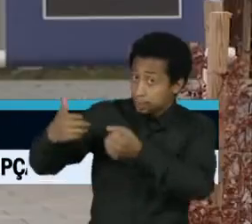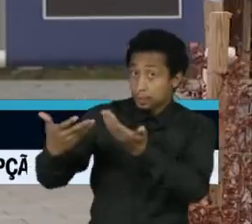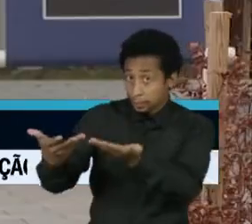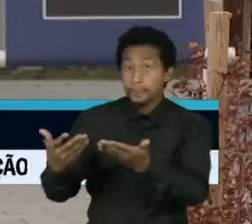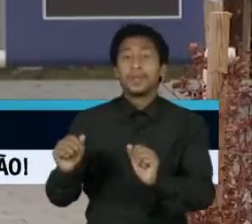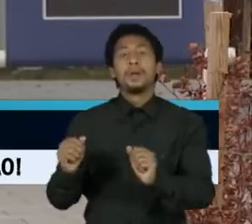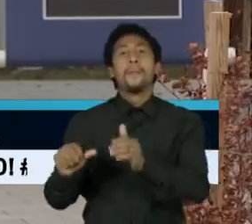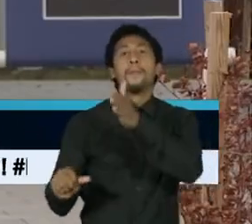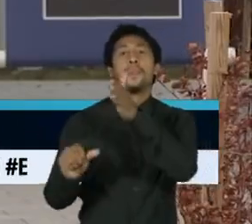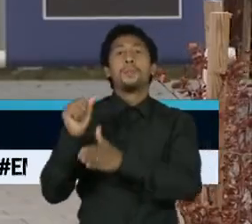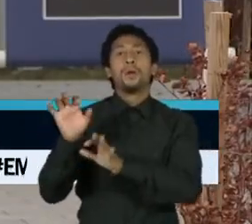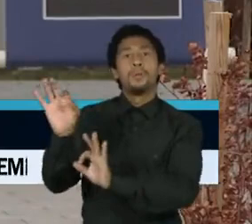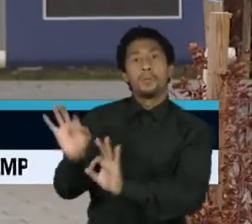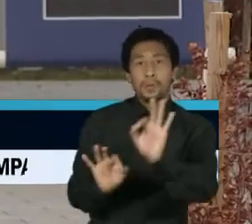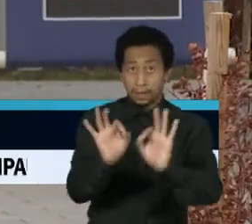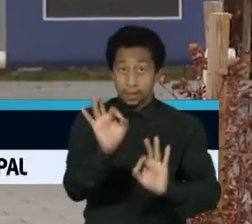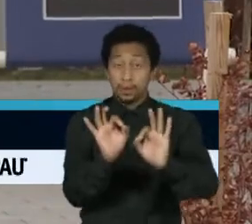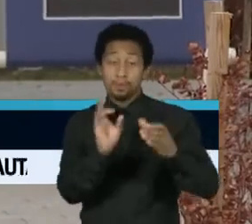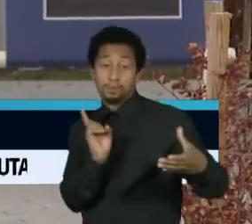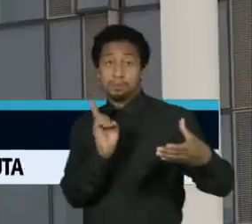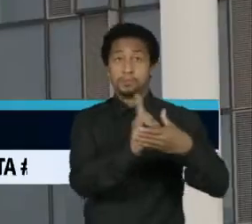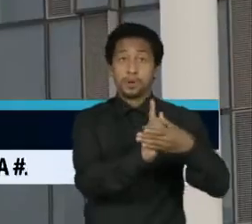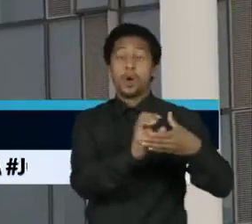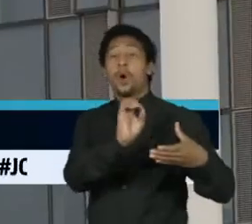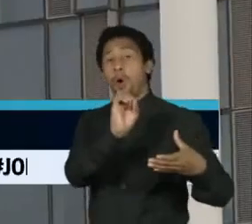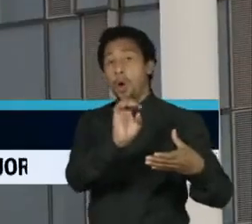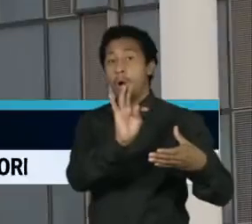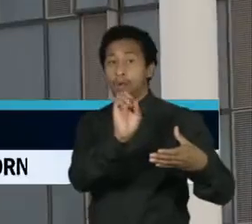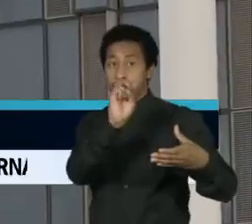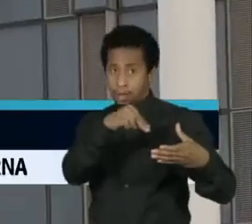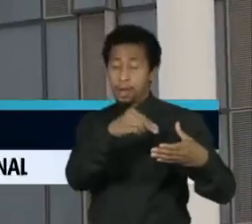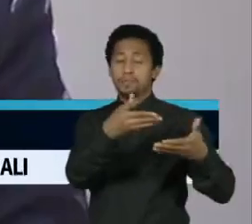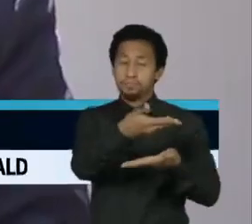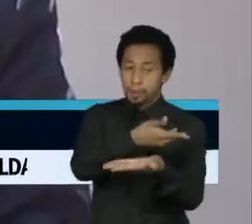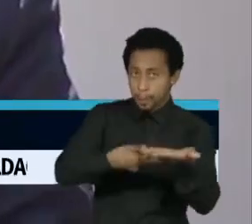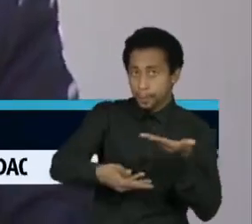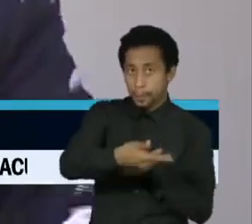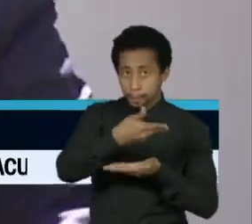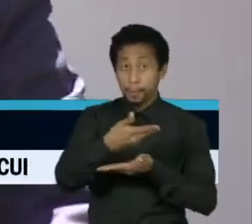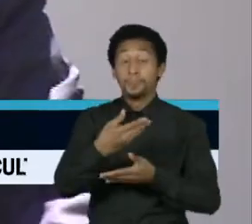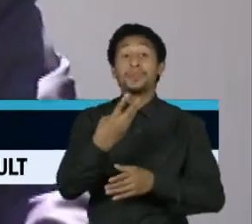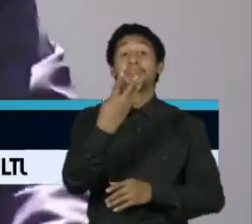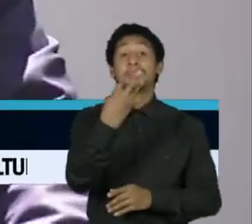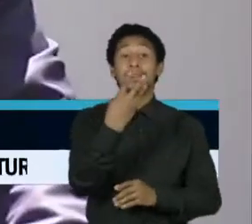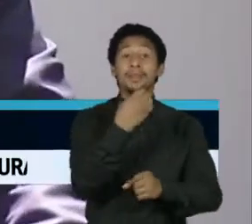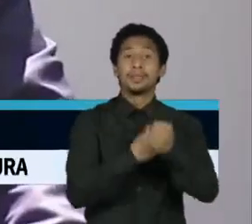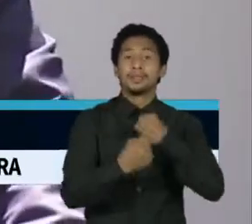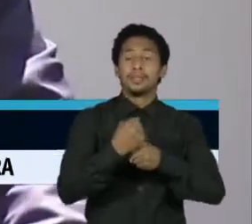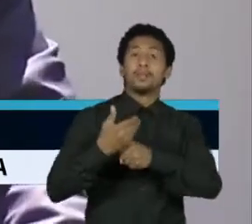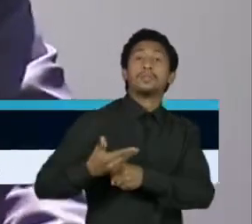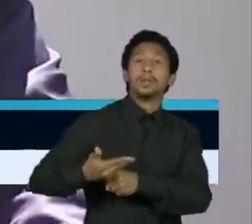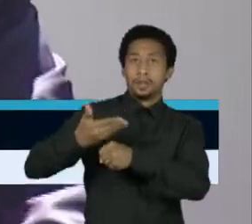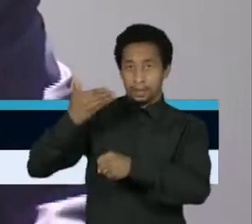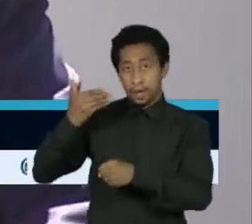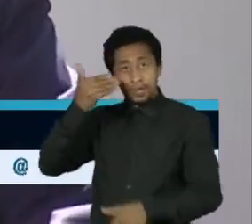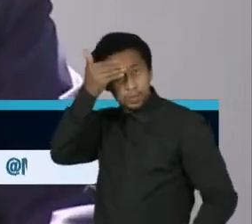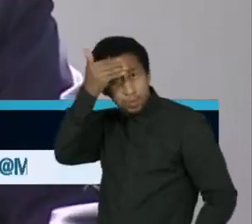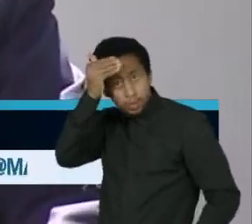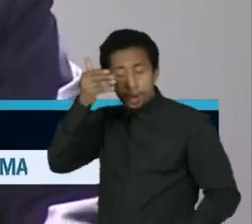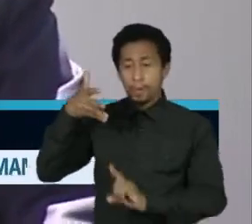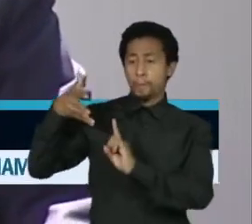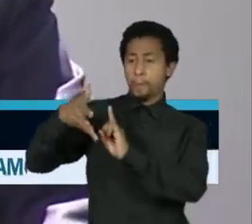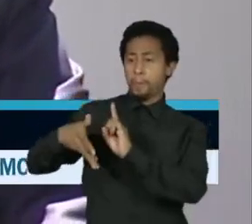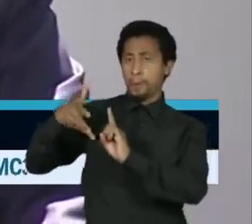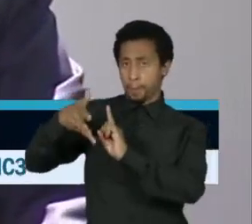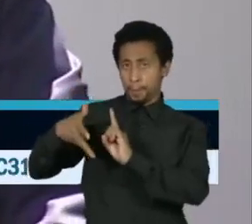complemente as ações da OTAN, a Aliança Militar Ocidental. Menos de três anos atrás, quando o isolacionista Donald Trump ainda